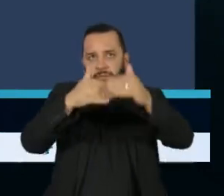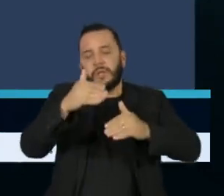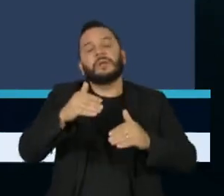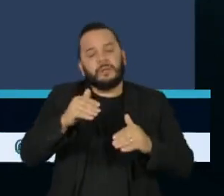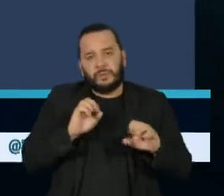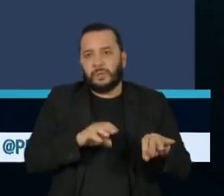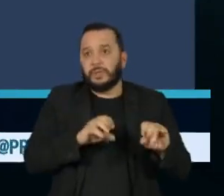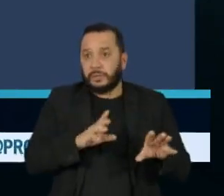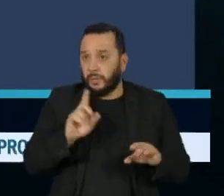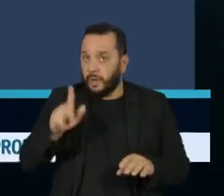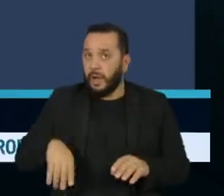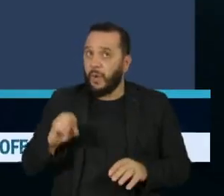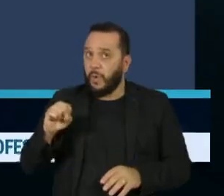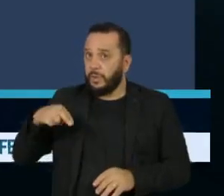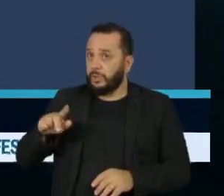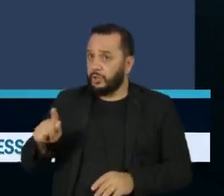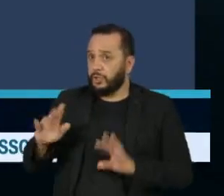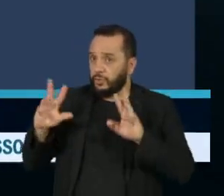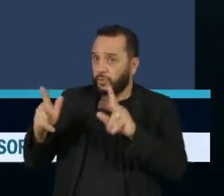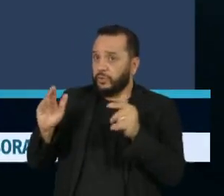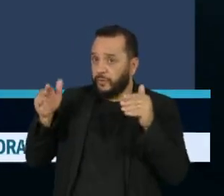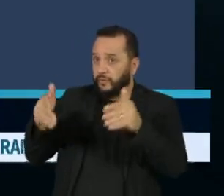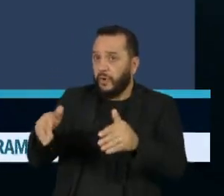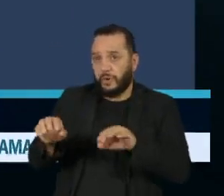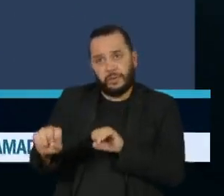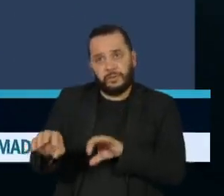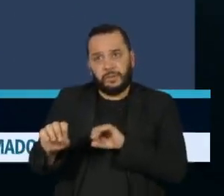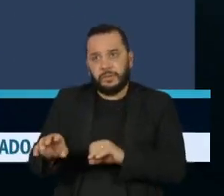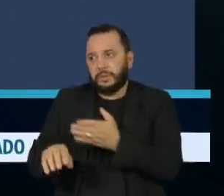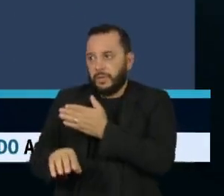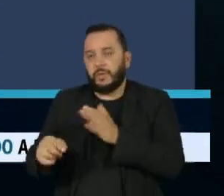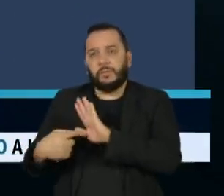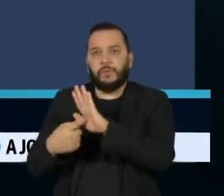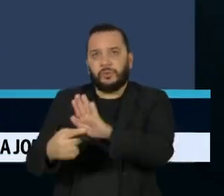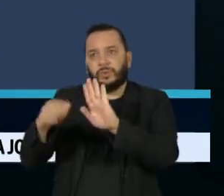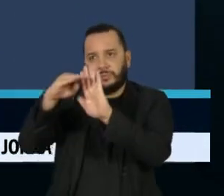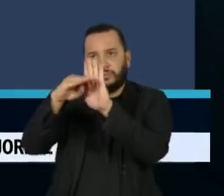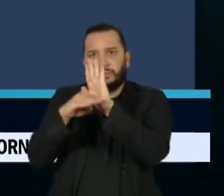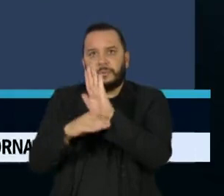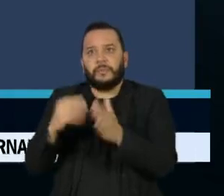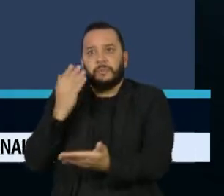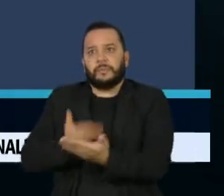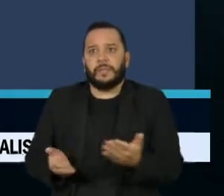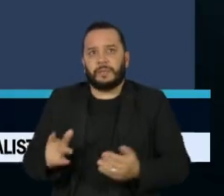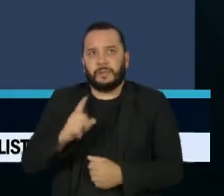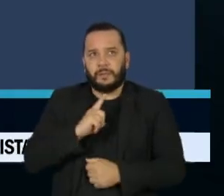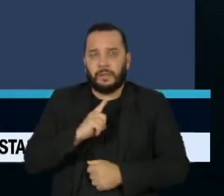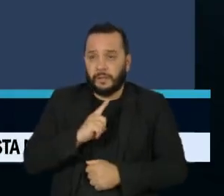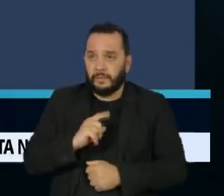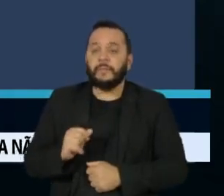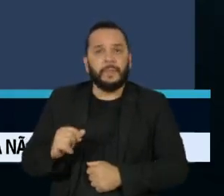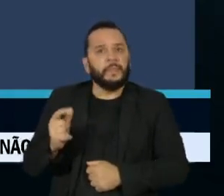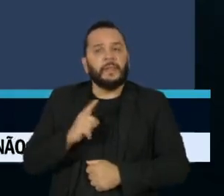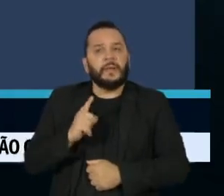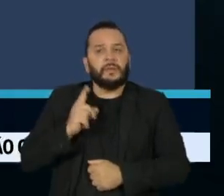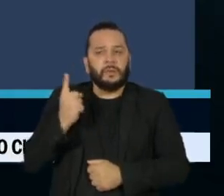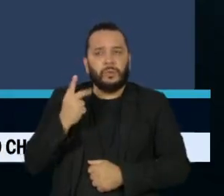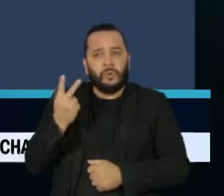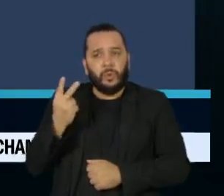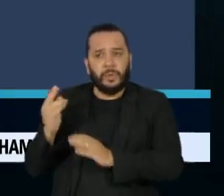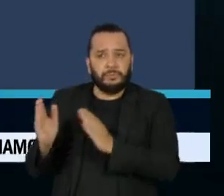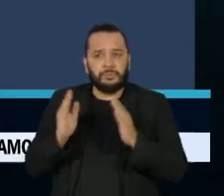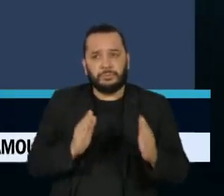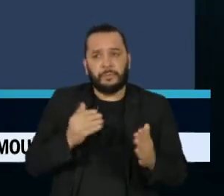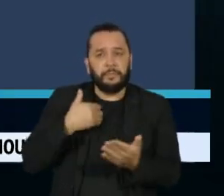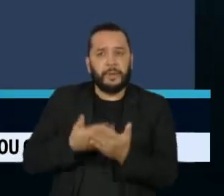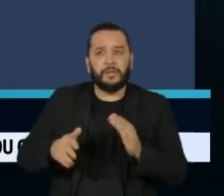Todos pela Educação, que divulgou nota técnica detalhando as perdas. Duas etapas concentram as maiores, a educação